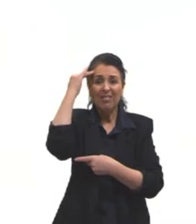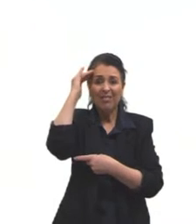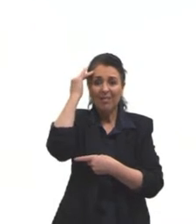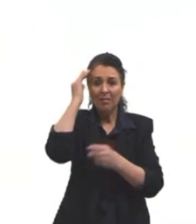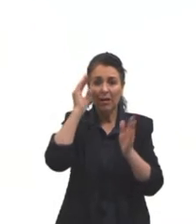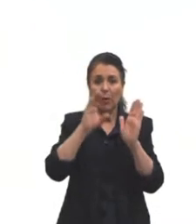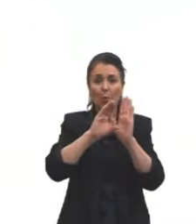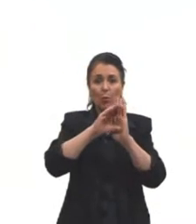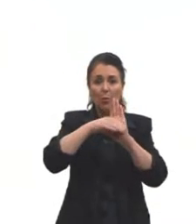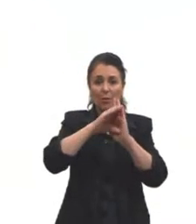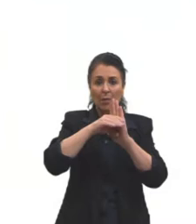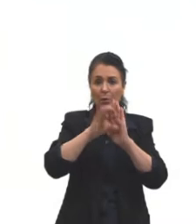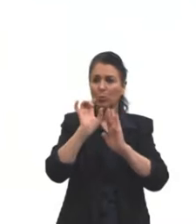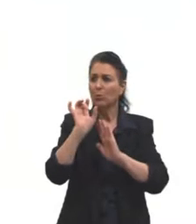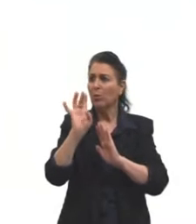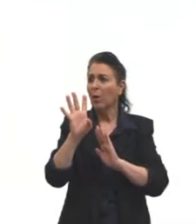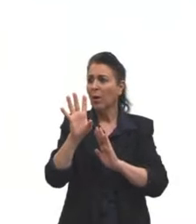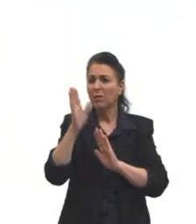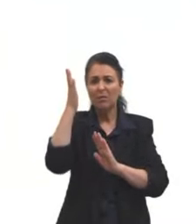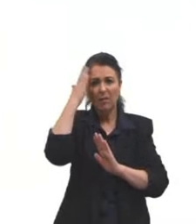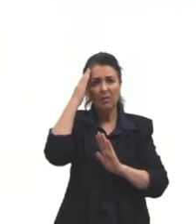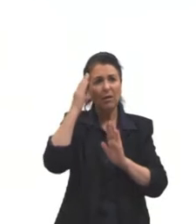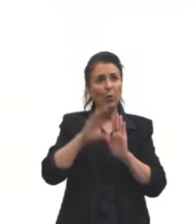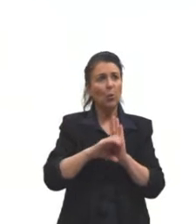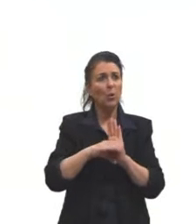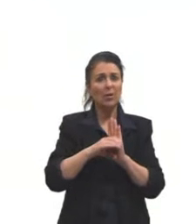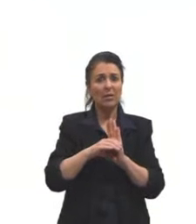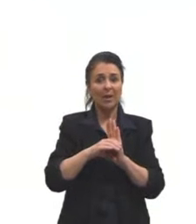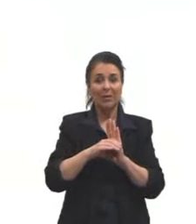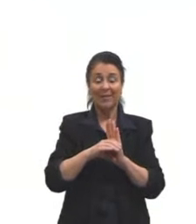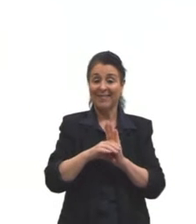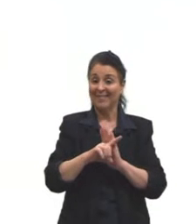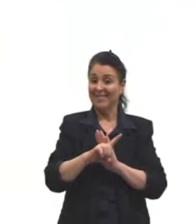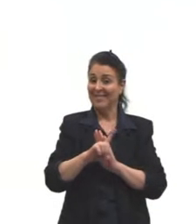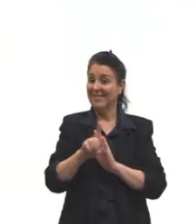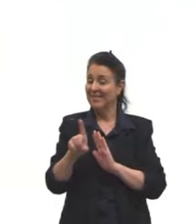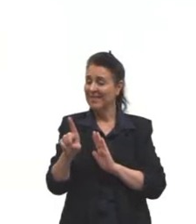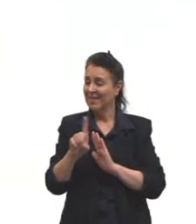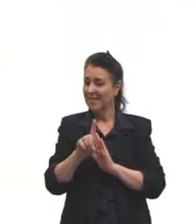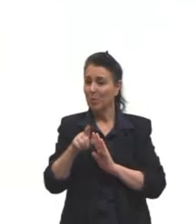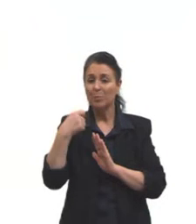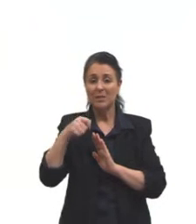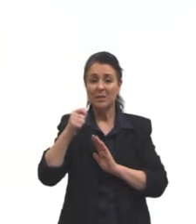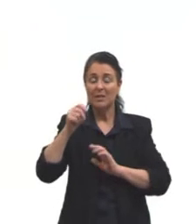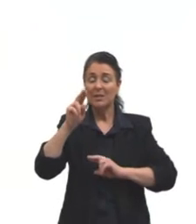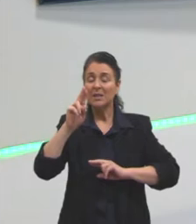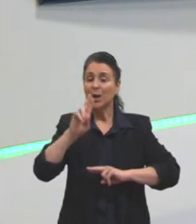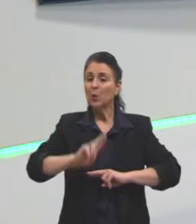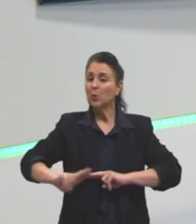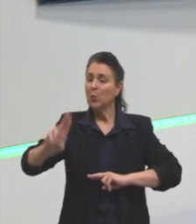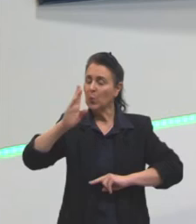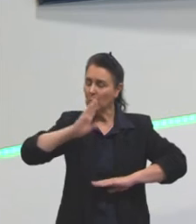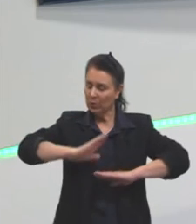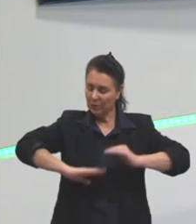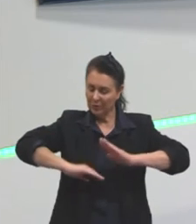conceito por si só. Vocês precisam entender na prática como esse conceito funciona.